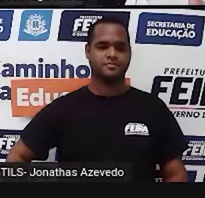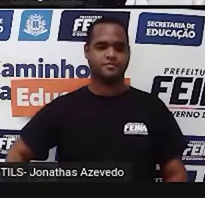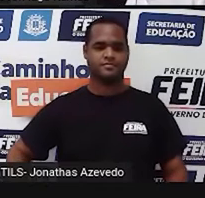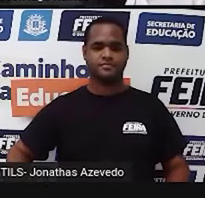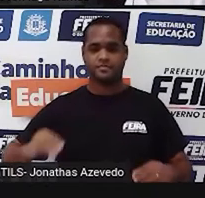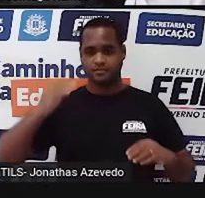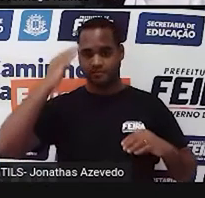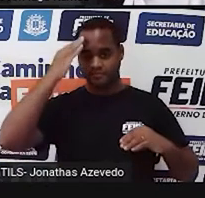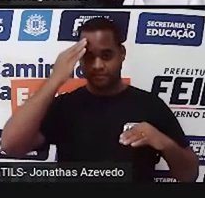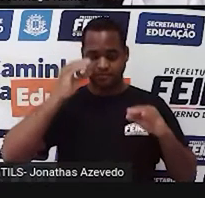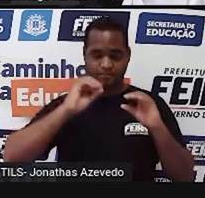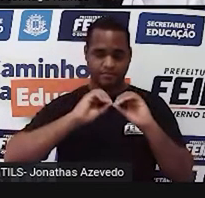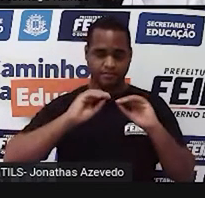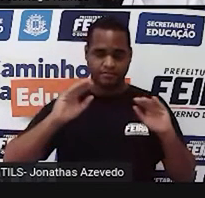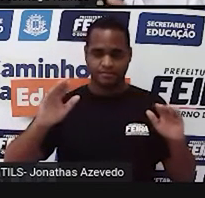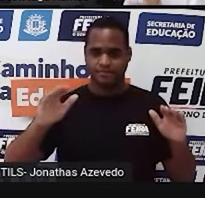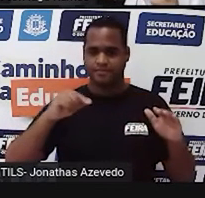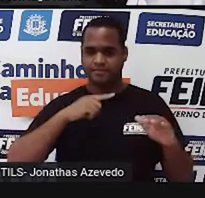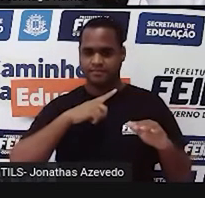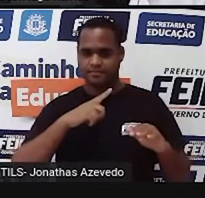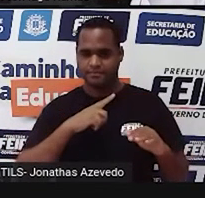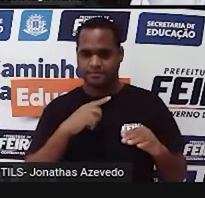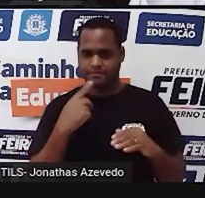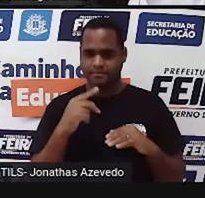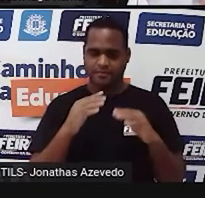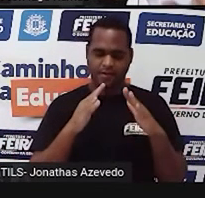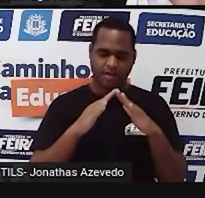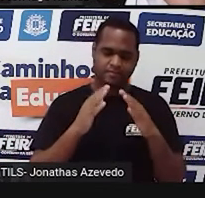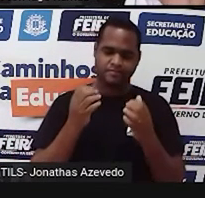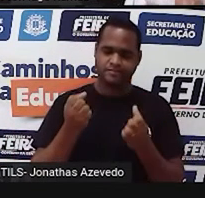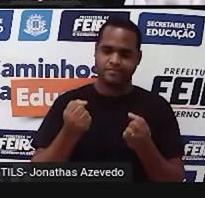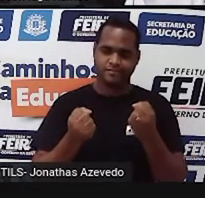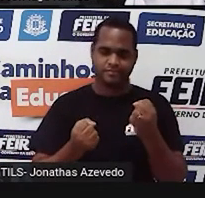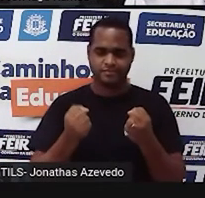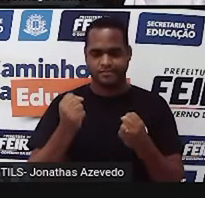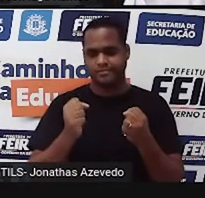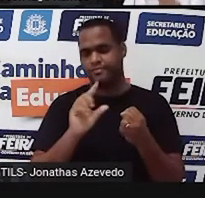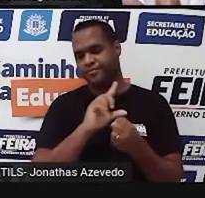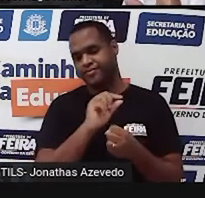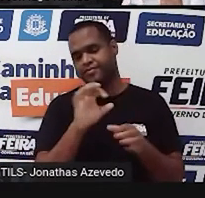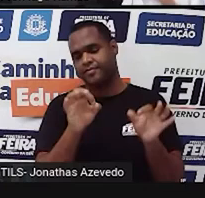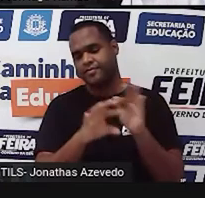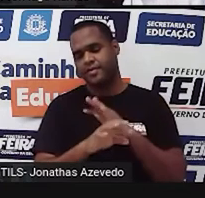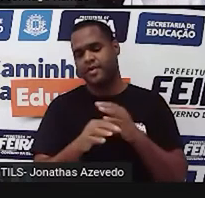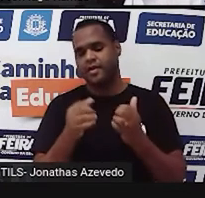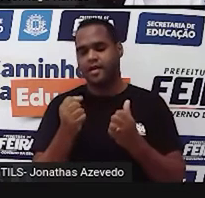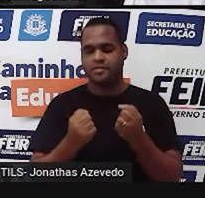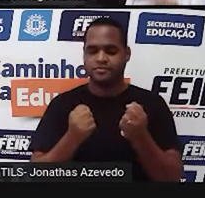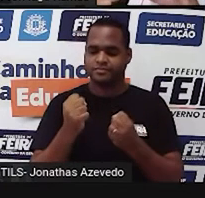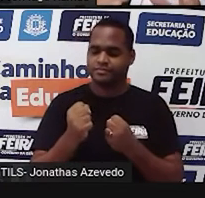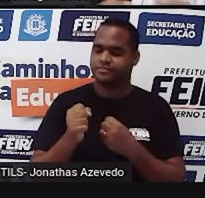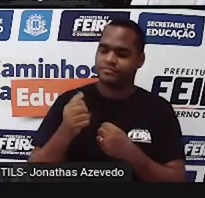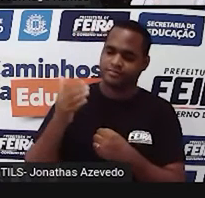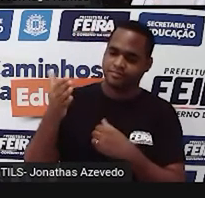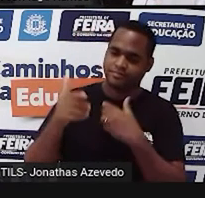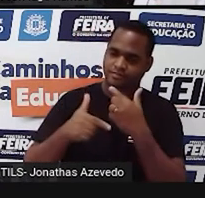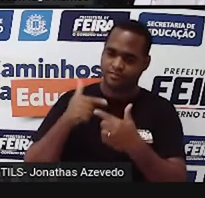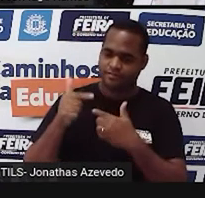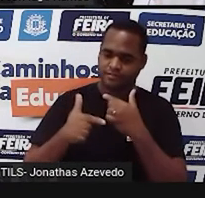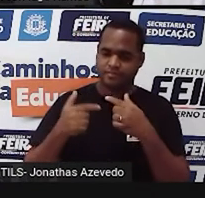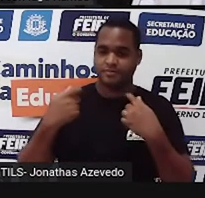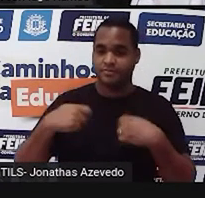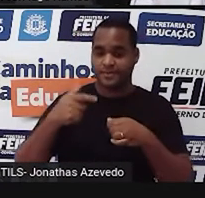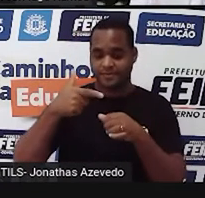Entendeu a situação até aqui? Você saiu de casa, no seu carro, está indo para o trabalho, precisou